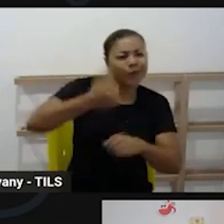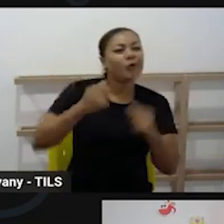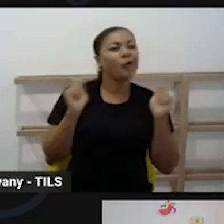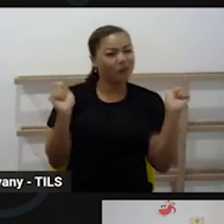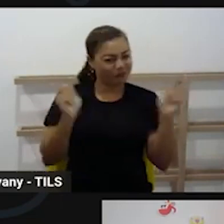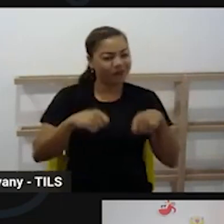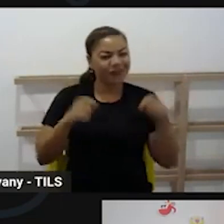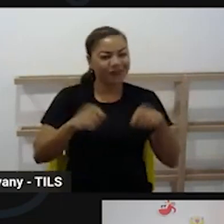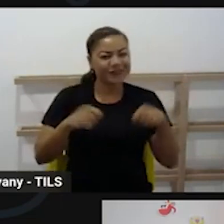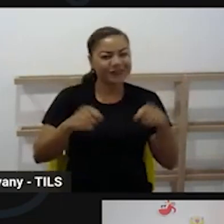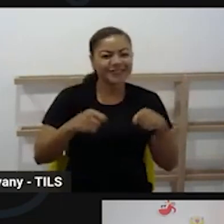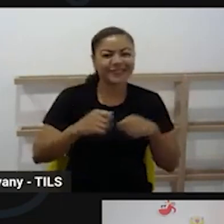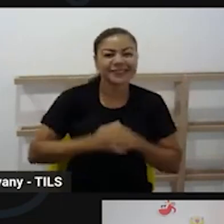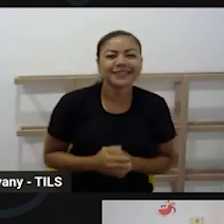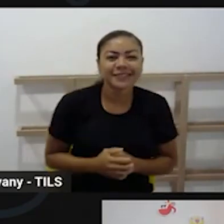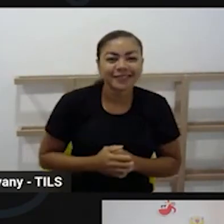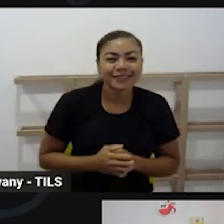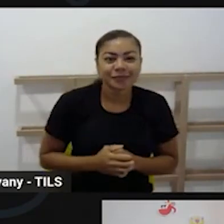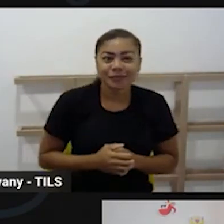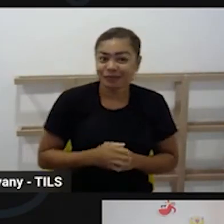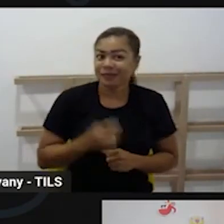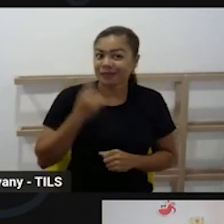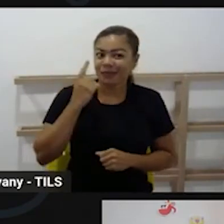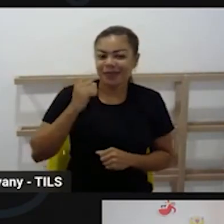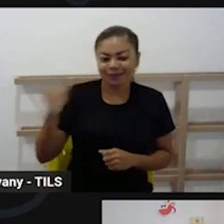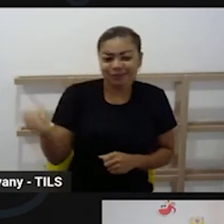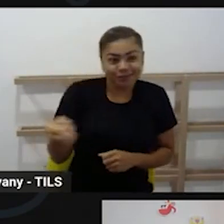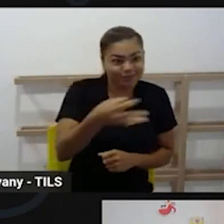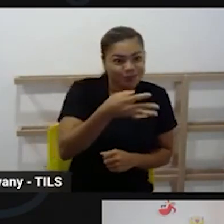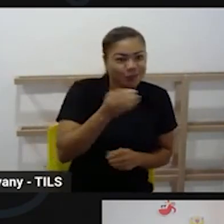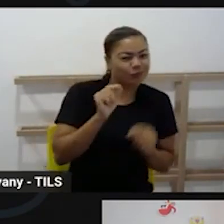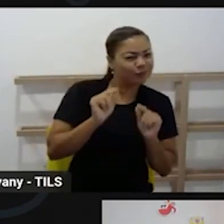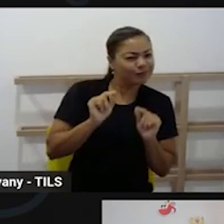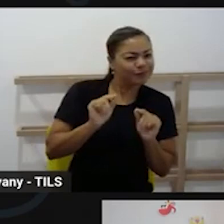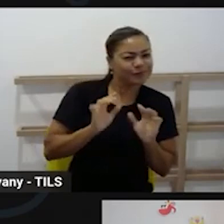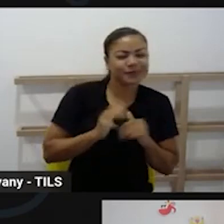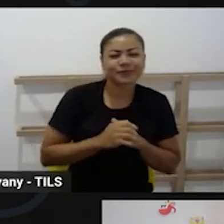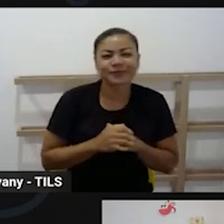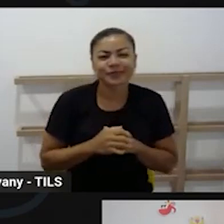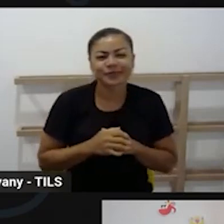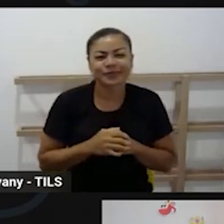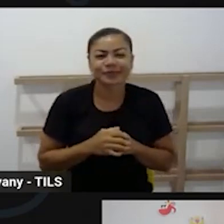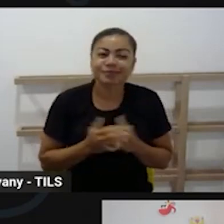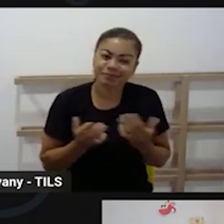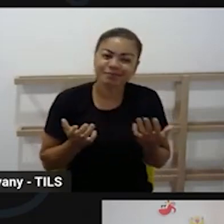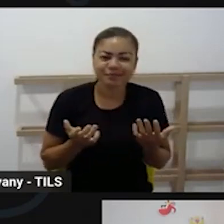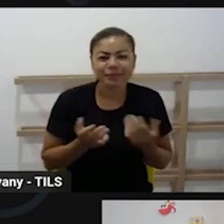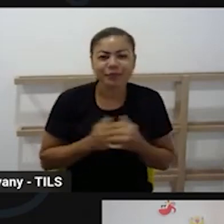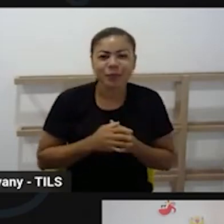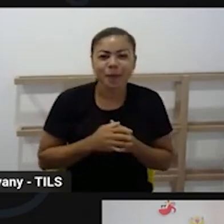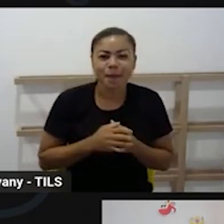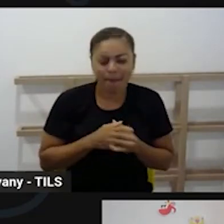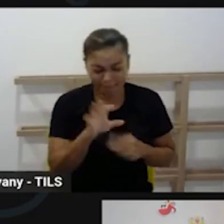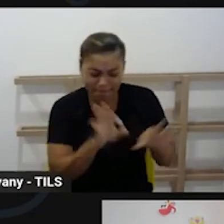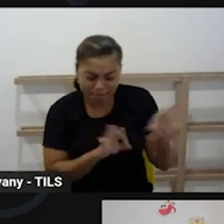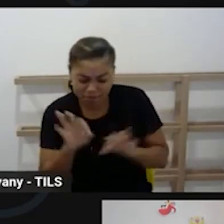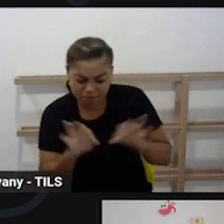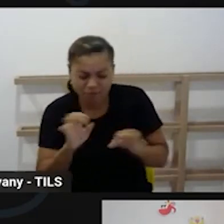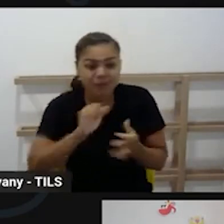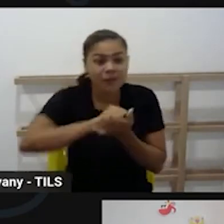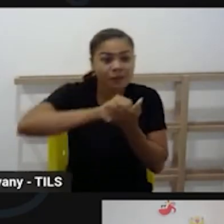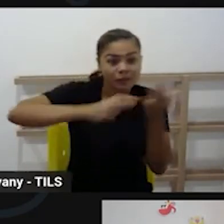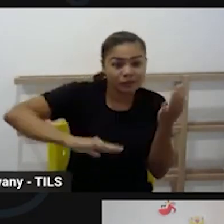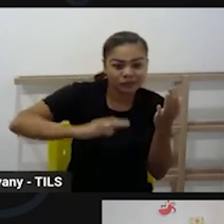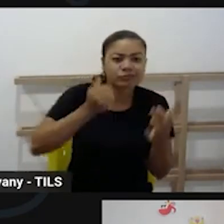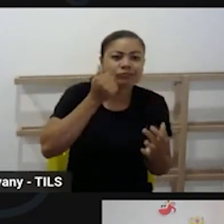que estão mais vindo por aí. Temos um ano novinho, né, para a gente realizar atividades com as crianças, para a